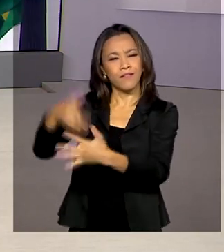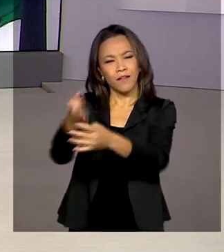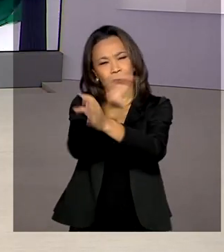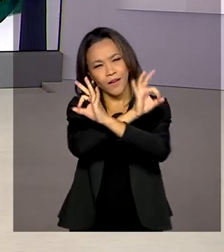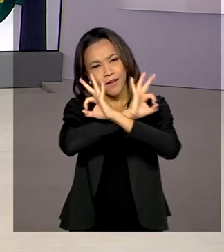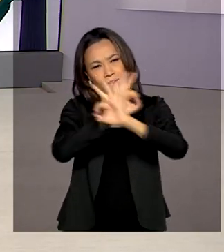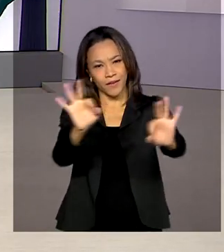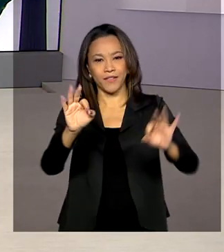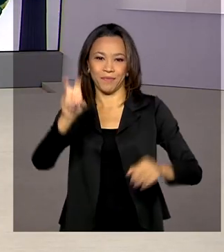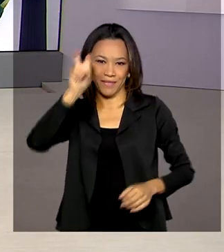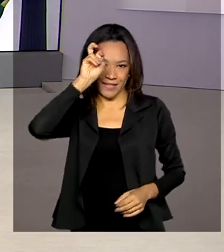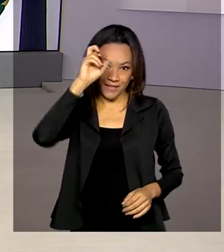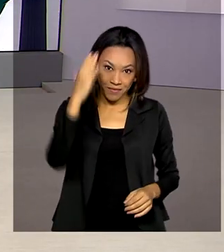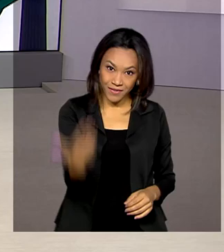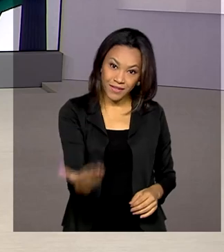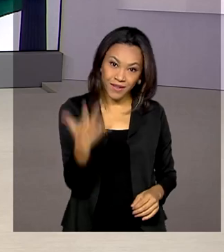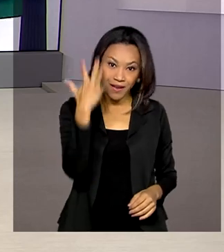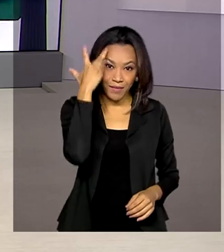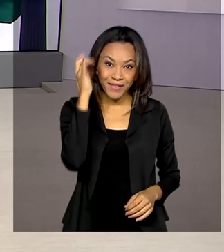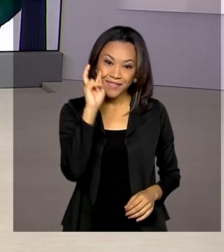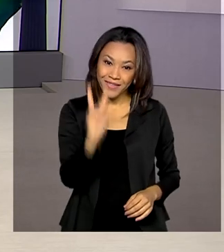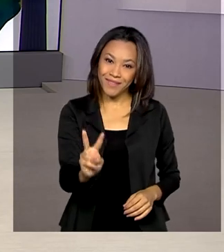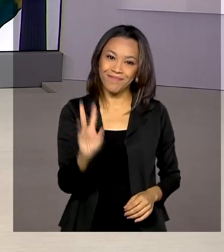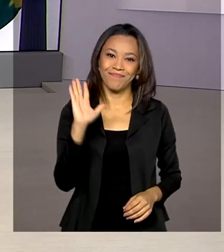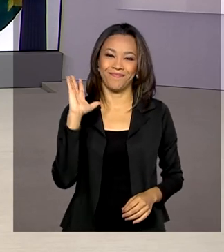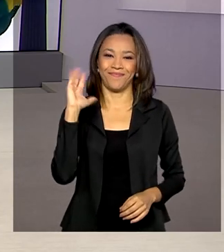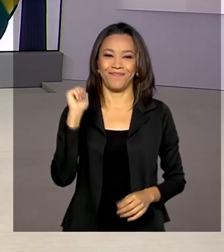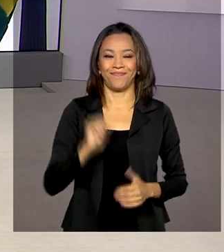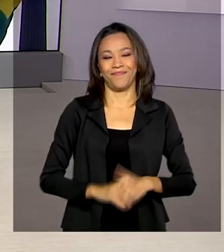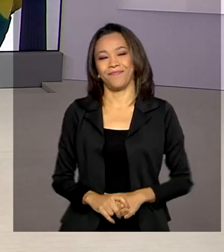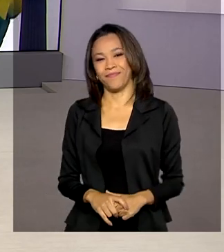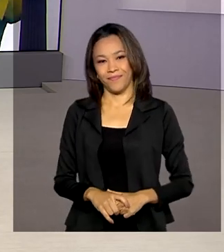ótima quinta-feira para você e nos vemos amanhã. Tchau!